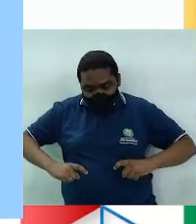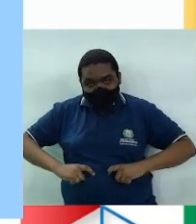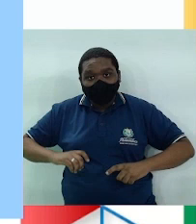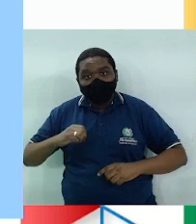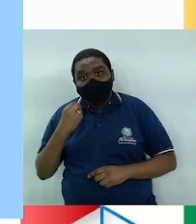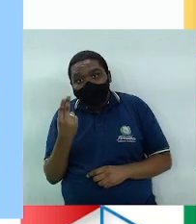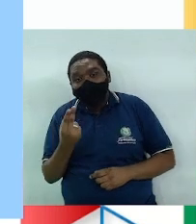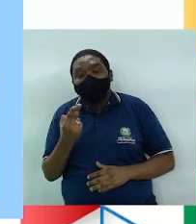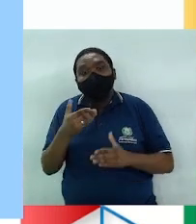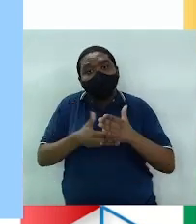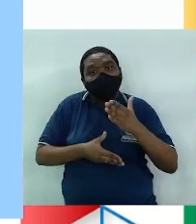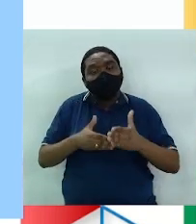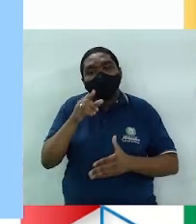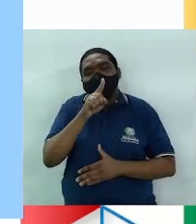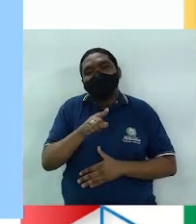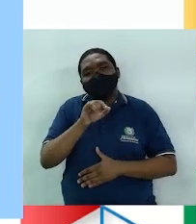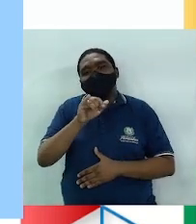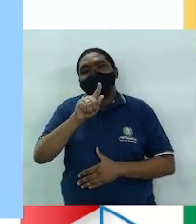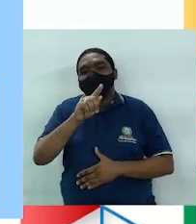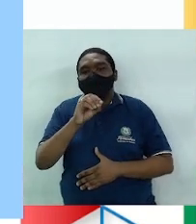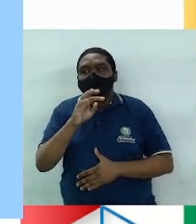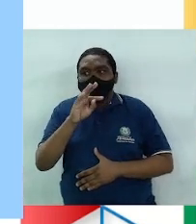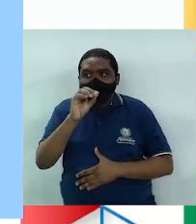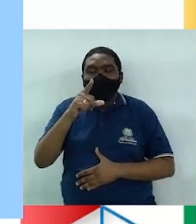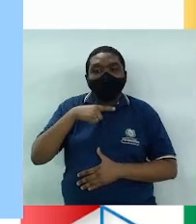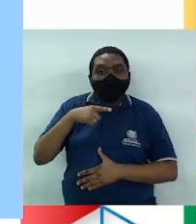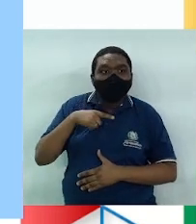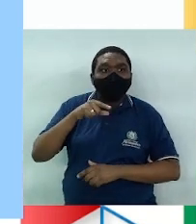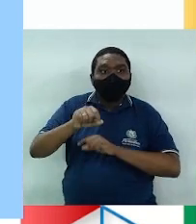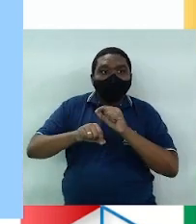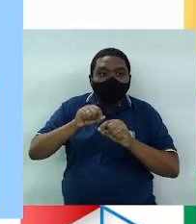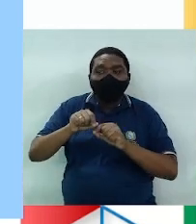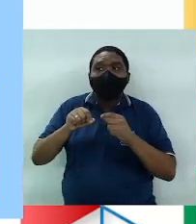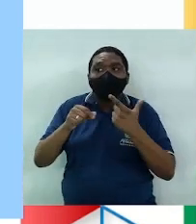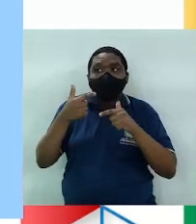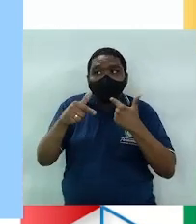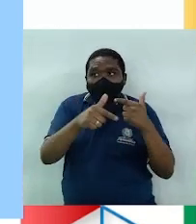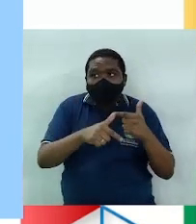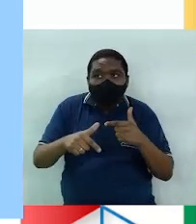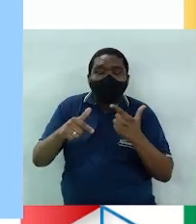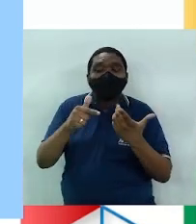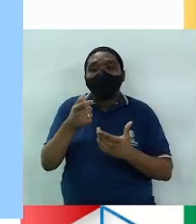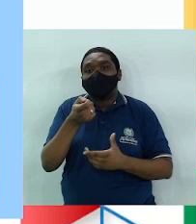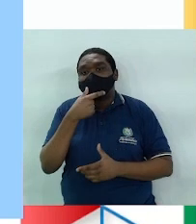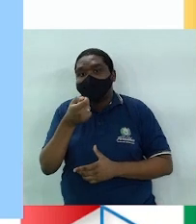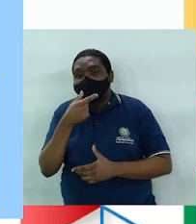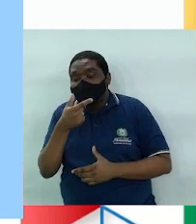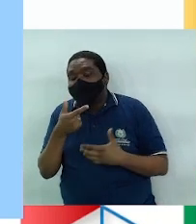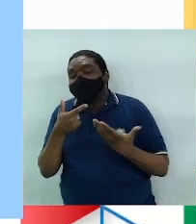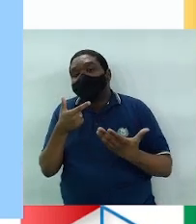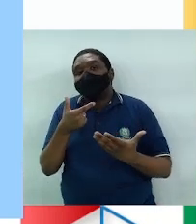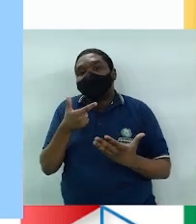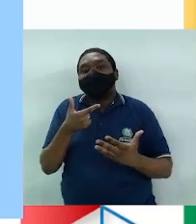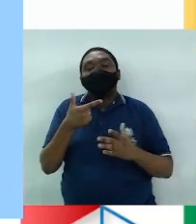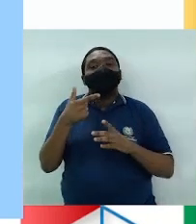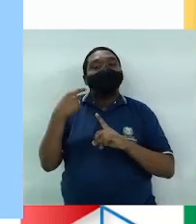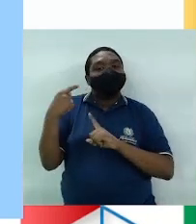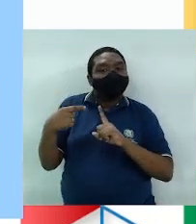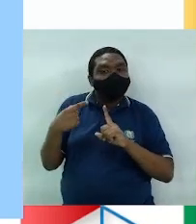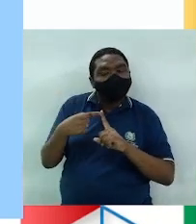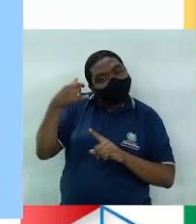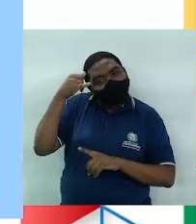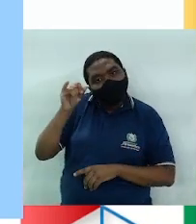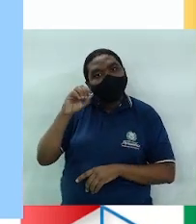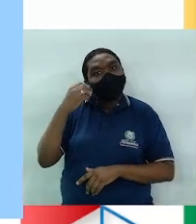do óvulo ou zigoto. É o regime de uma das mais ações de dispositivos ou medicamentos de modo a prevenir